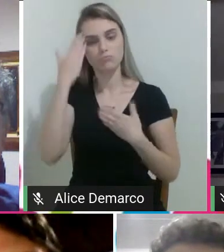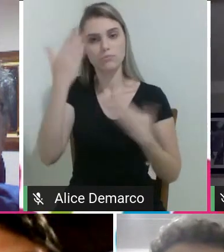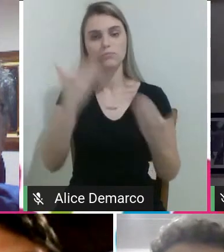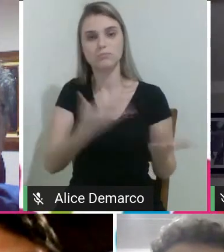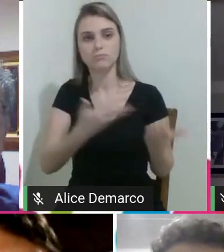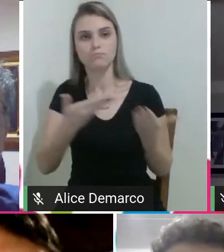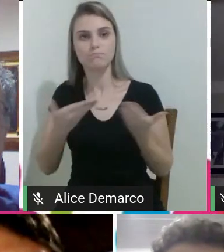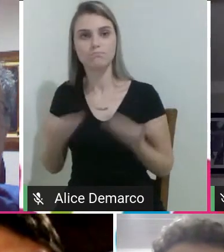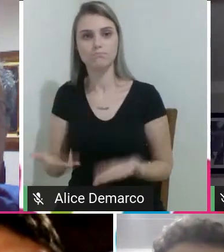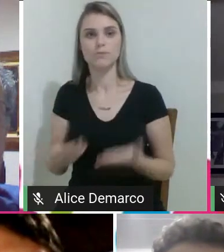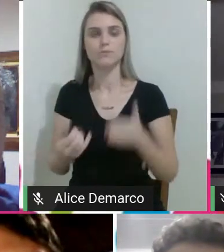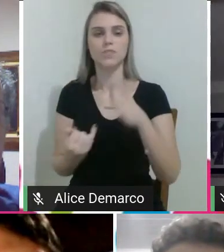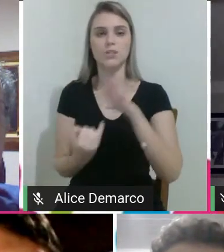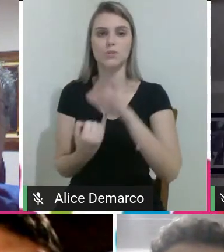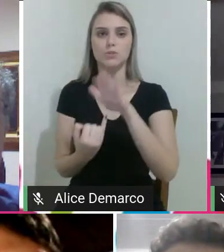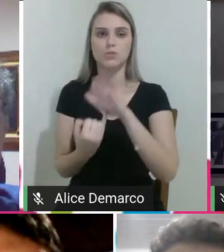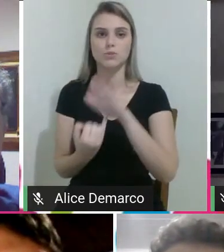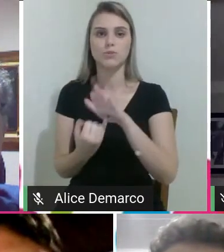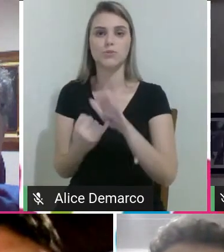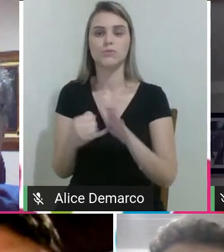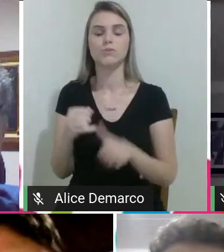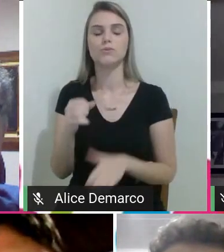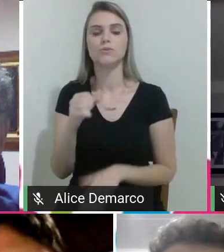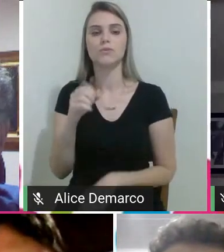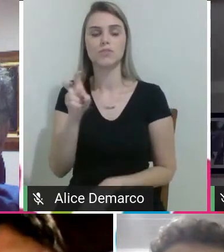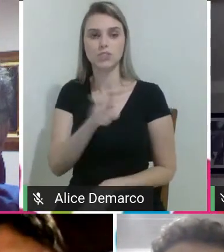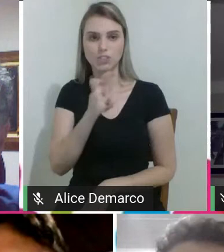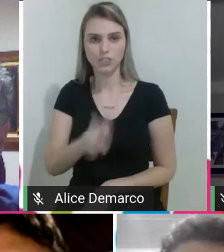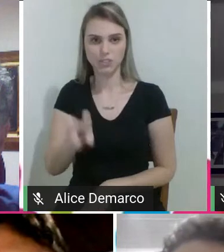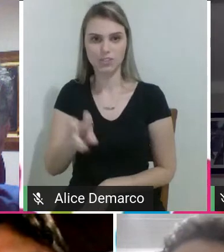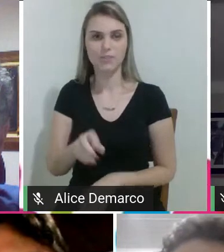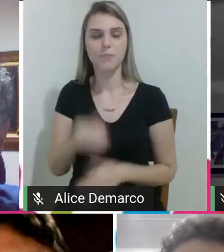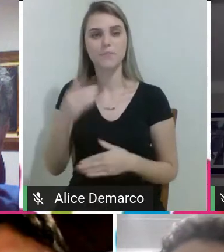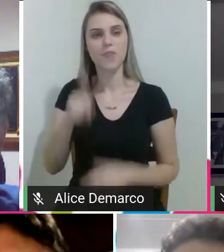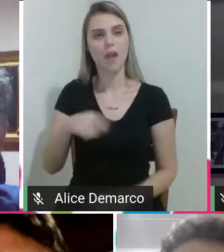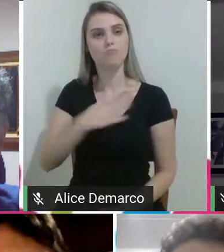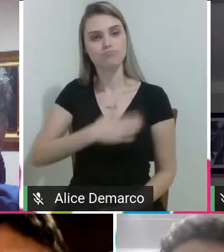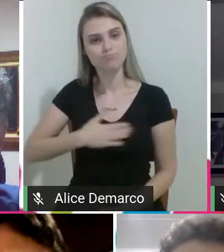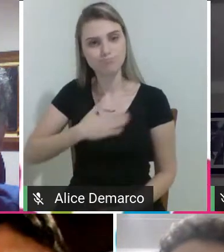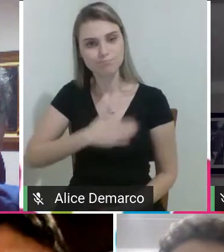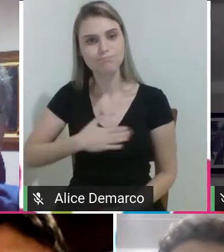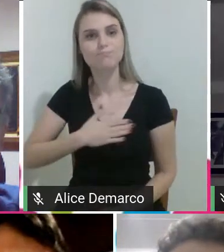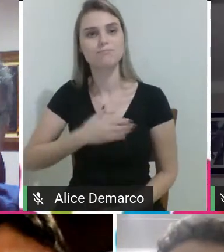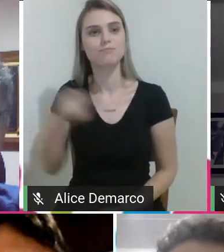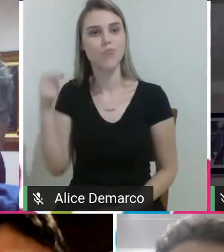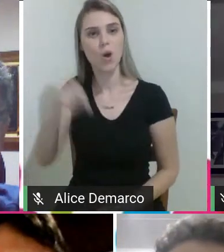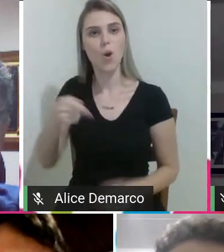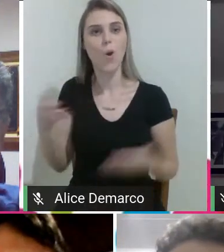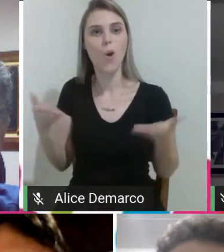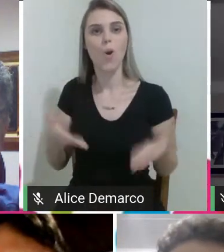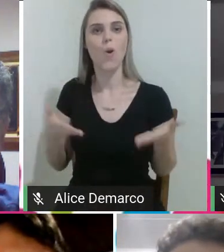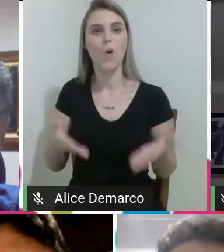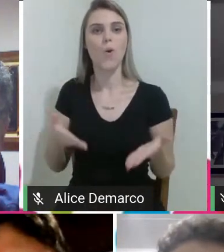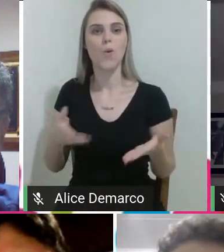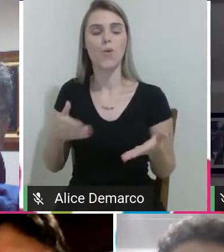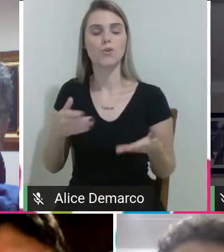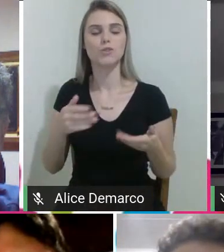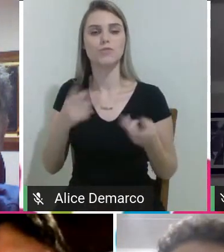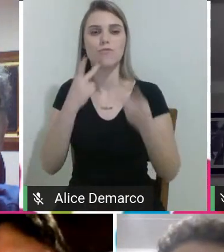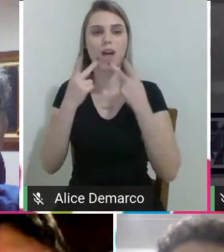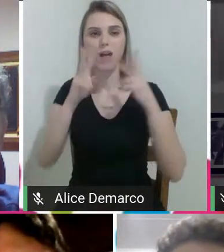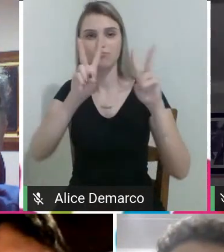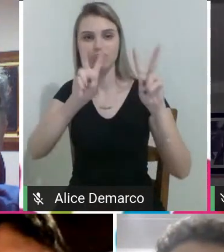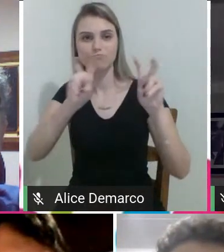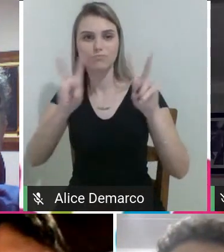Catarina, de Chancherê. É um prazer muito grande estar hoje aqui, tratando de um tema tão relevante